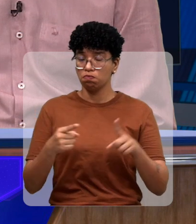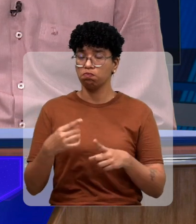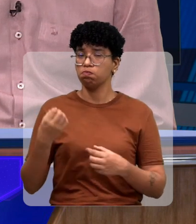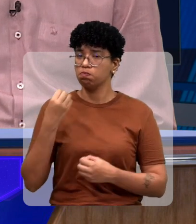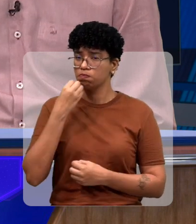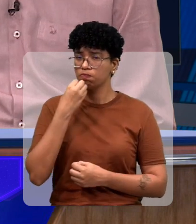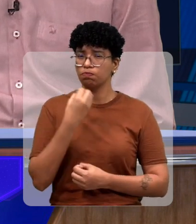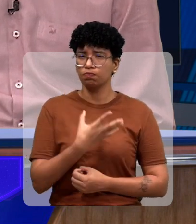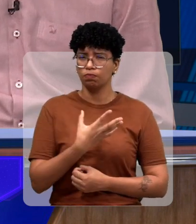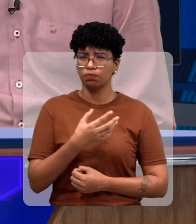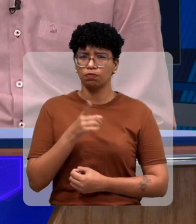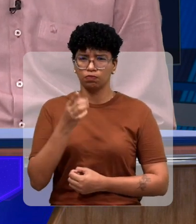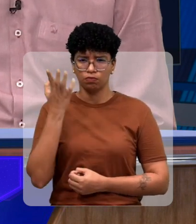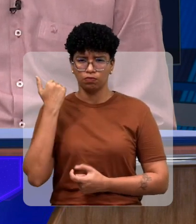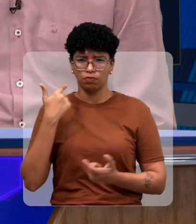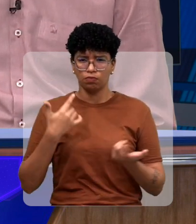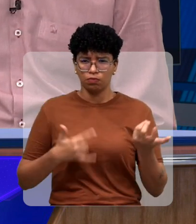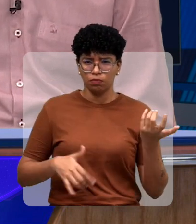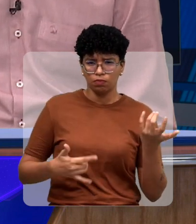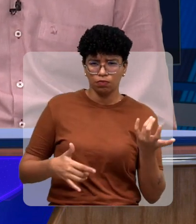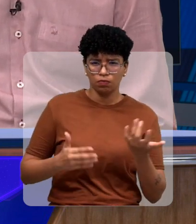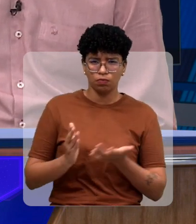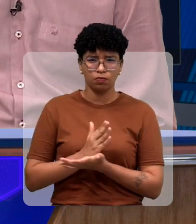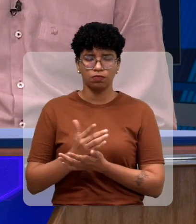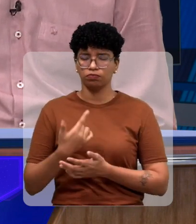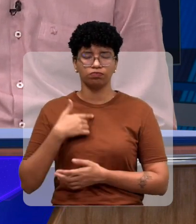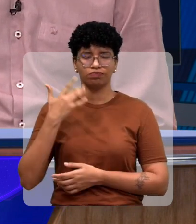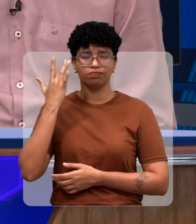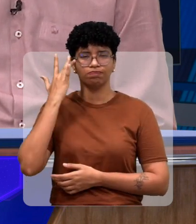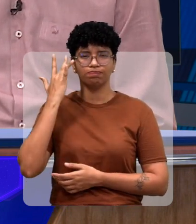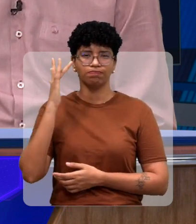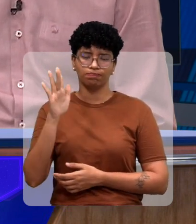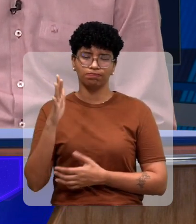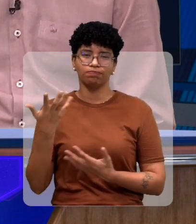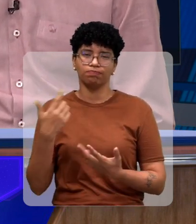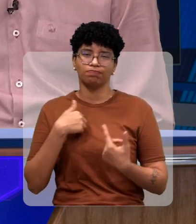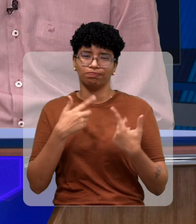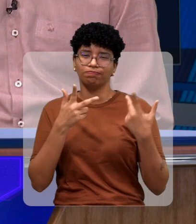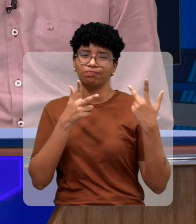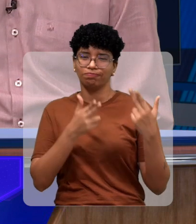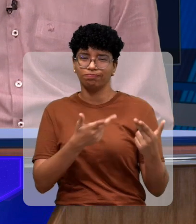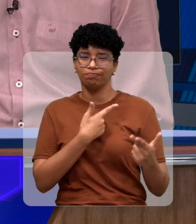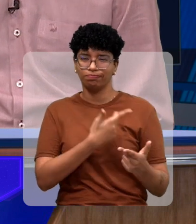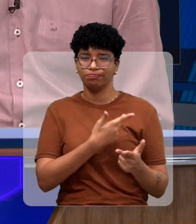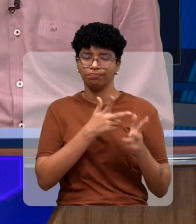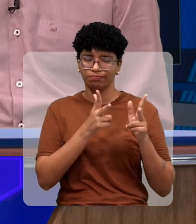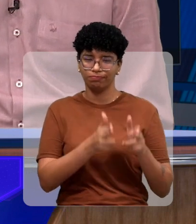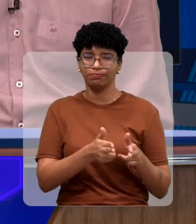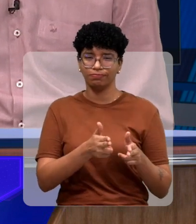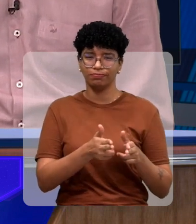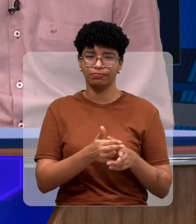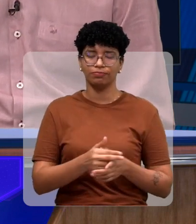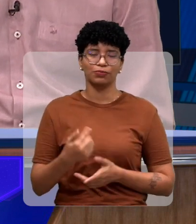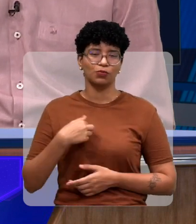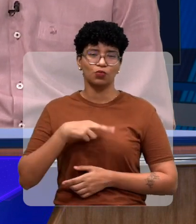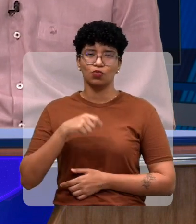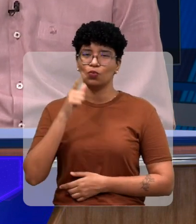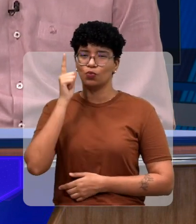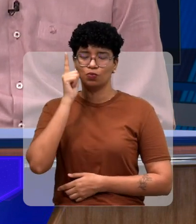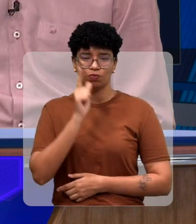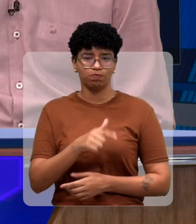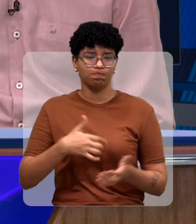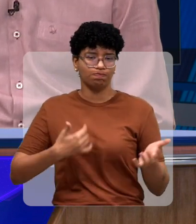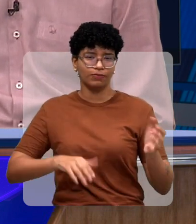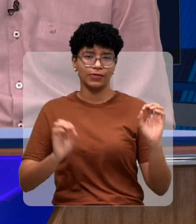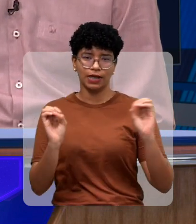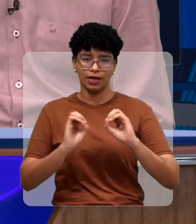você tem um instrumento para falar nisso? estou com nós então nós estamos em parte não consegui tocar nada